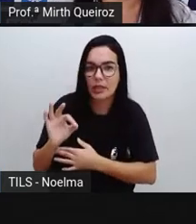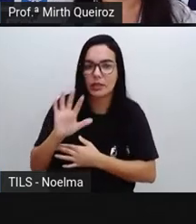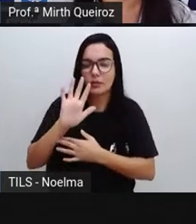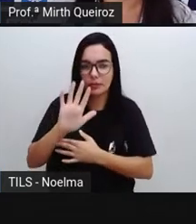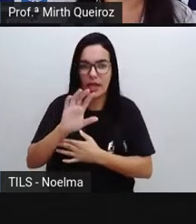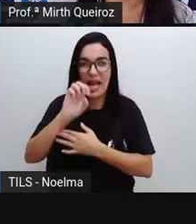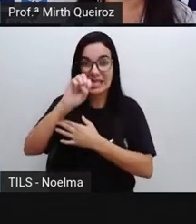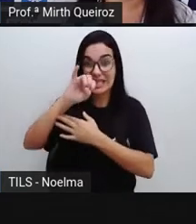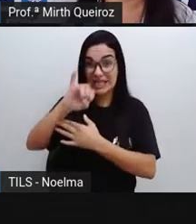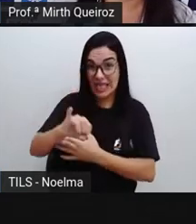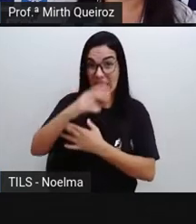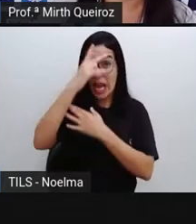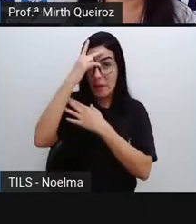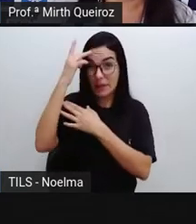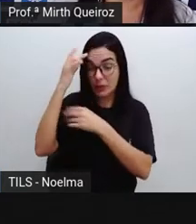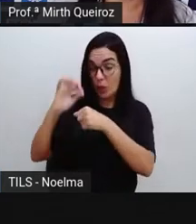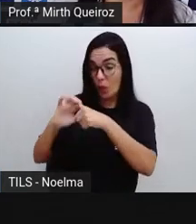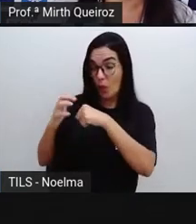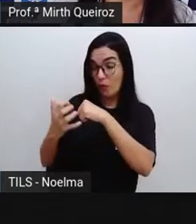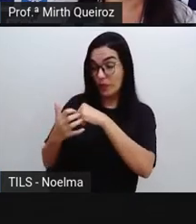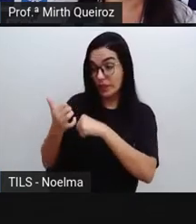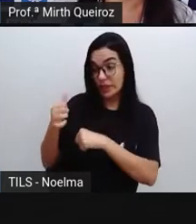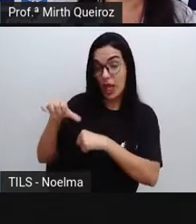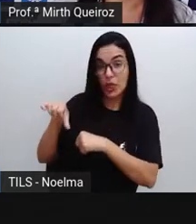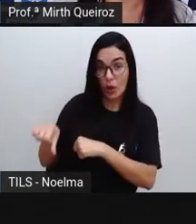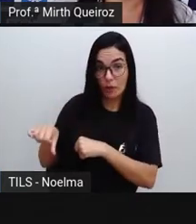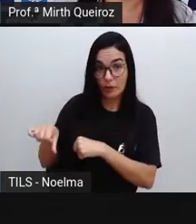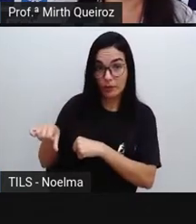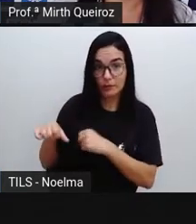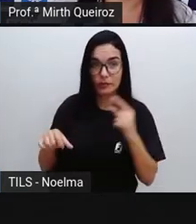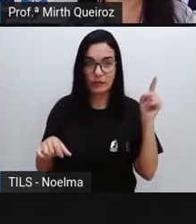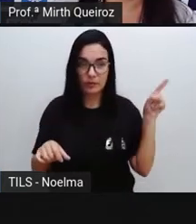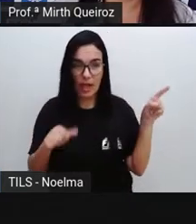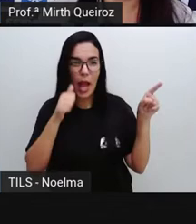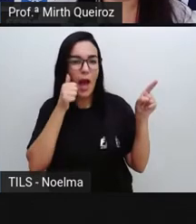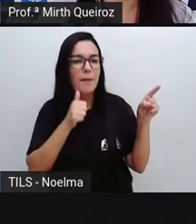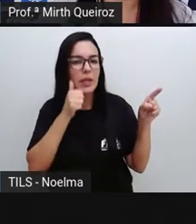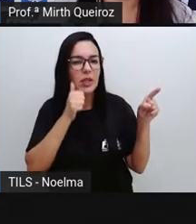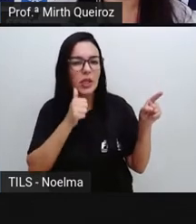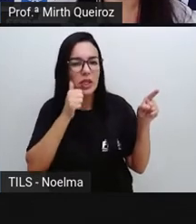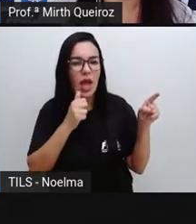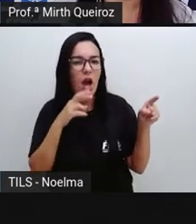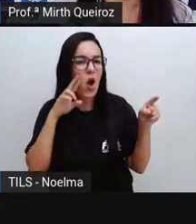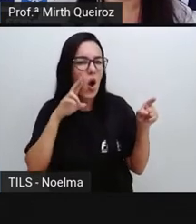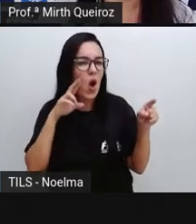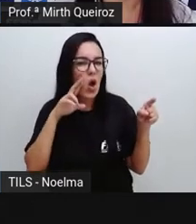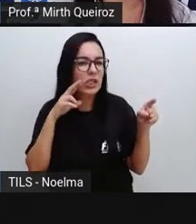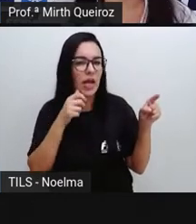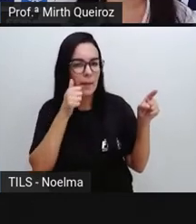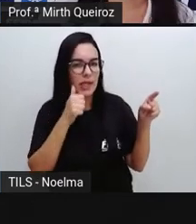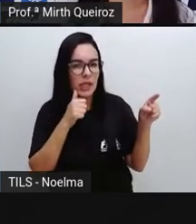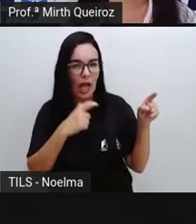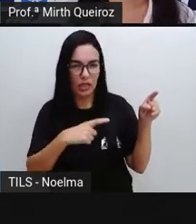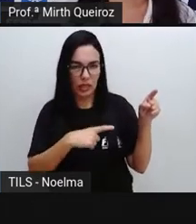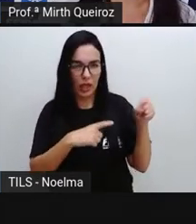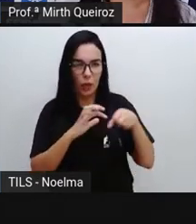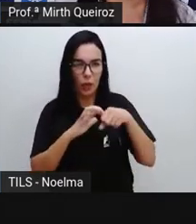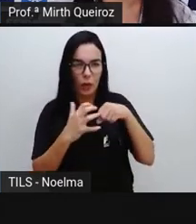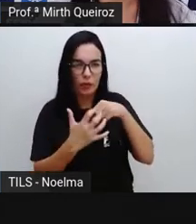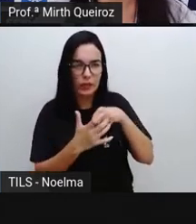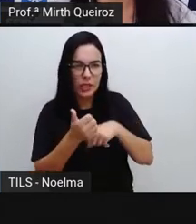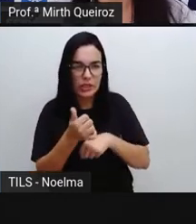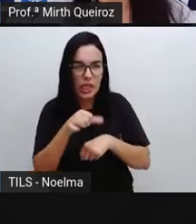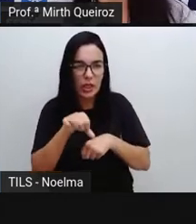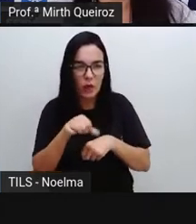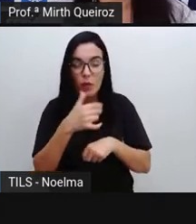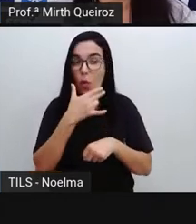pessoa com Covid-19, a pessoa com Covid-19 é essa aí que está com derrota, certo? A menina. E o